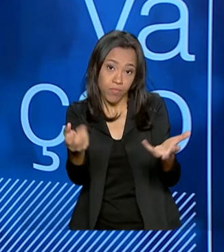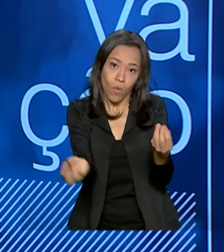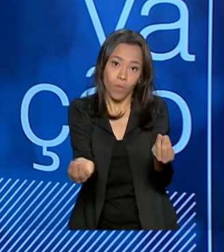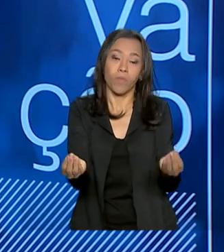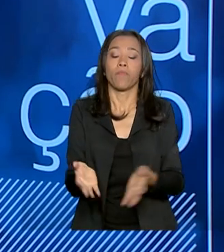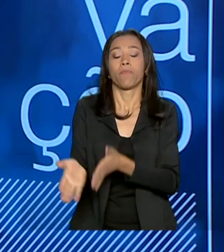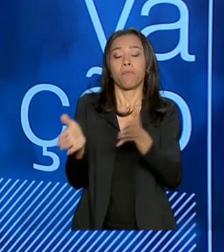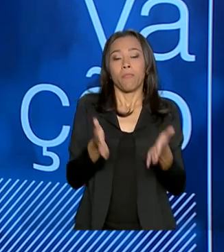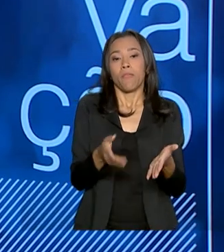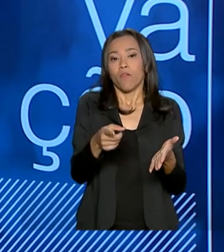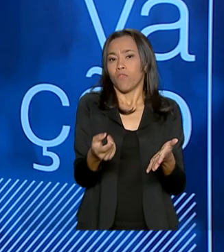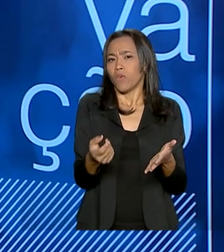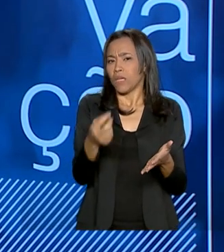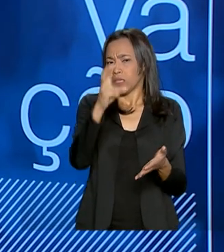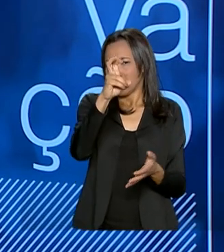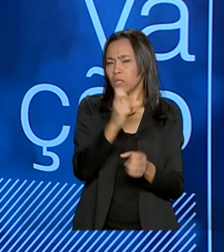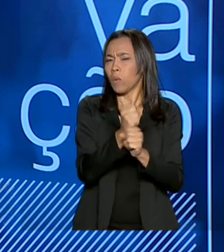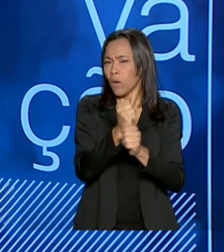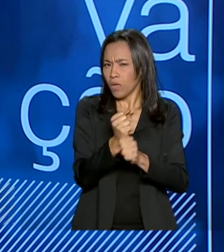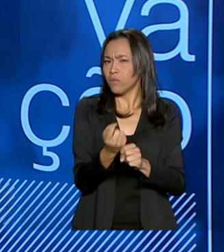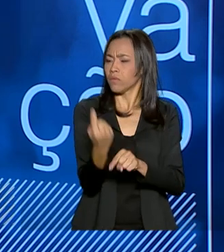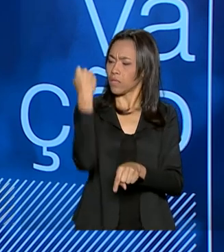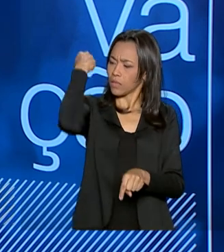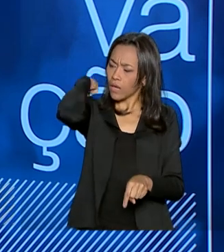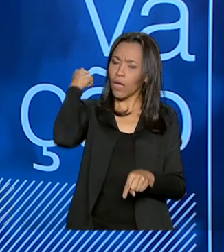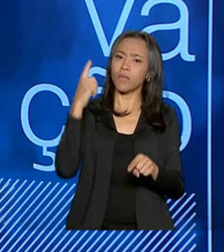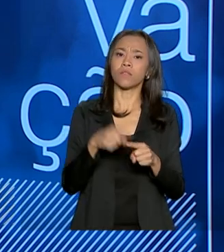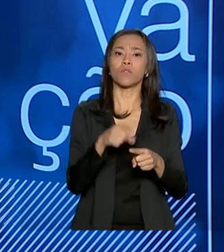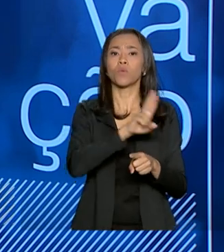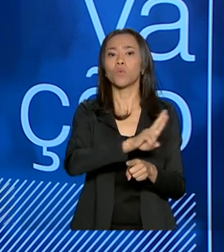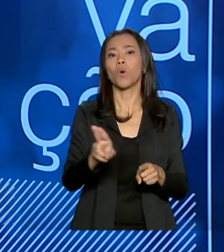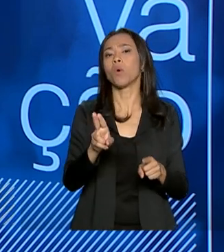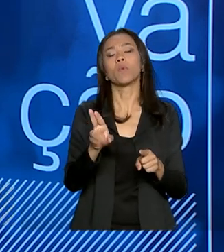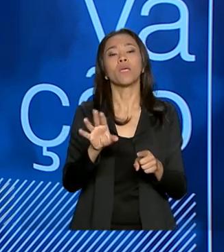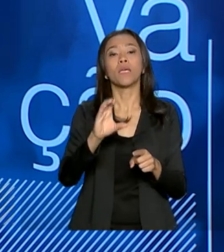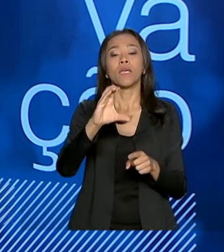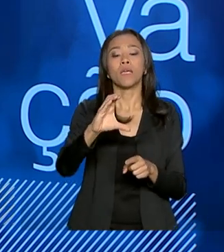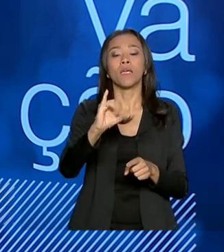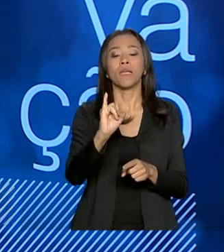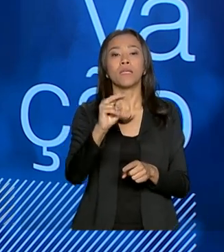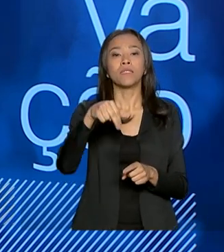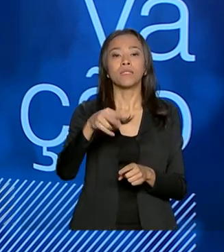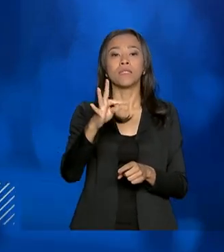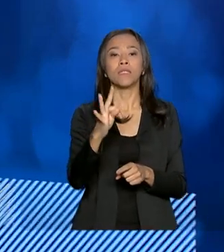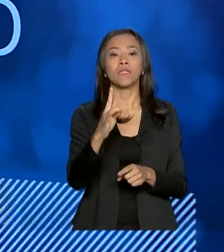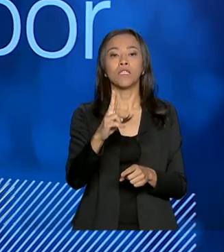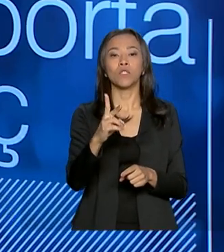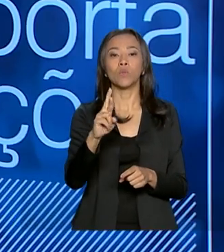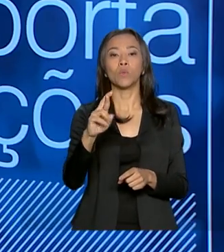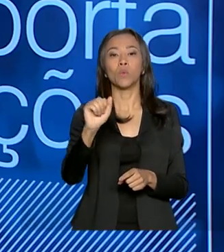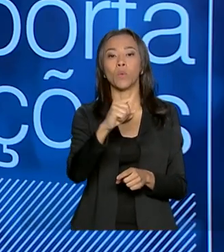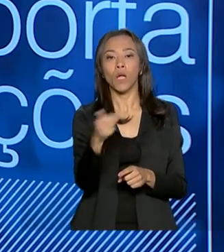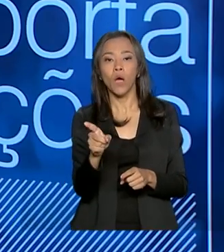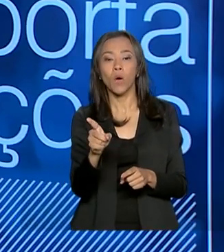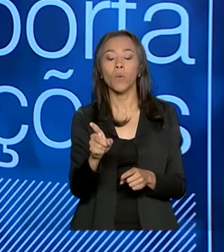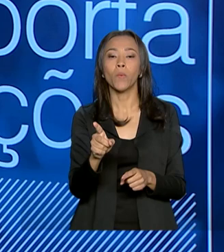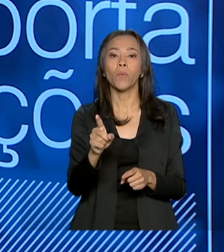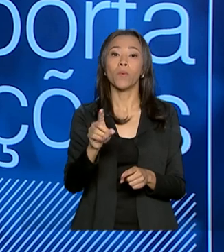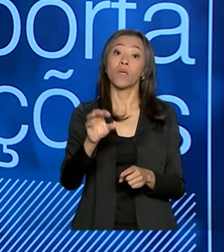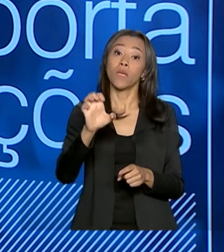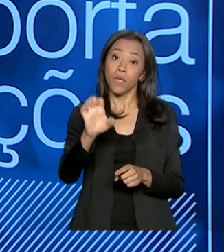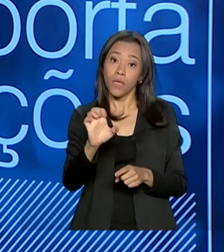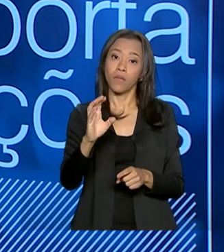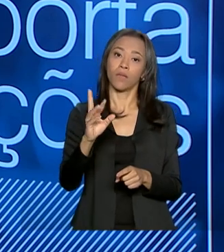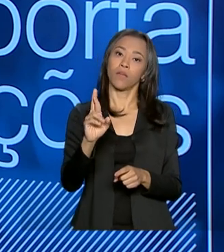essa iniciativa Belt and Road, que podemos traduzir como cinturão e rota, que é uma forma dela manter